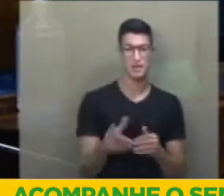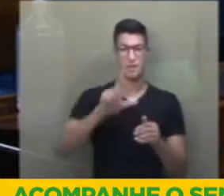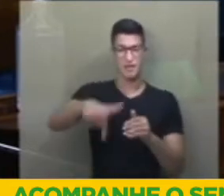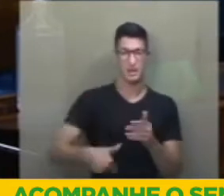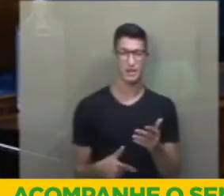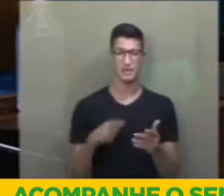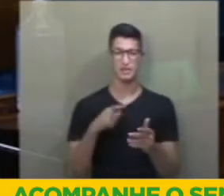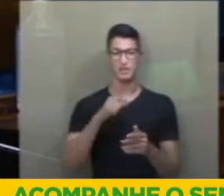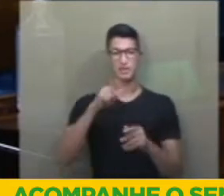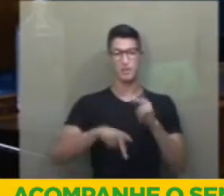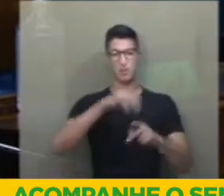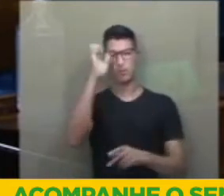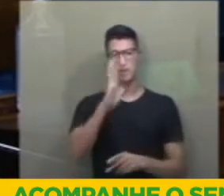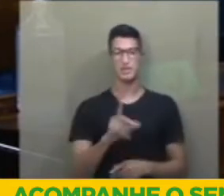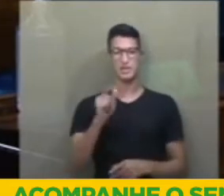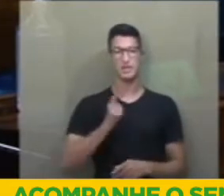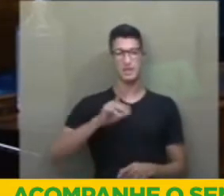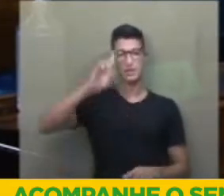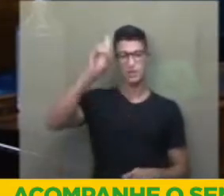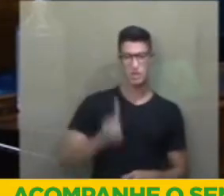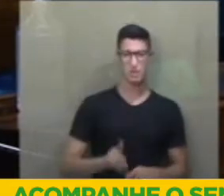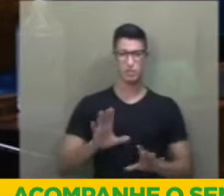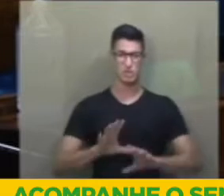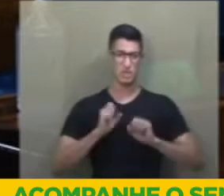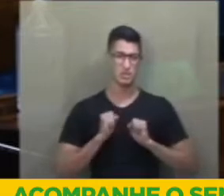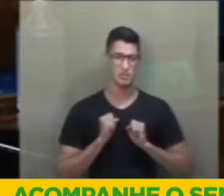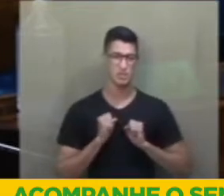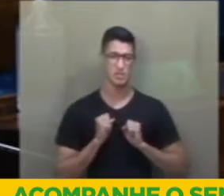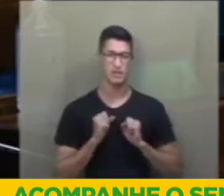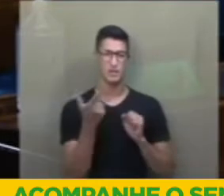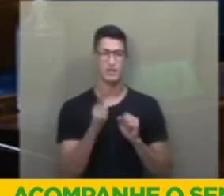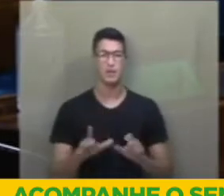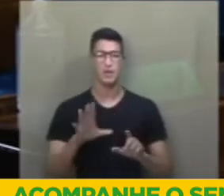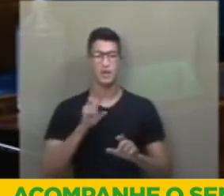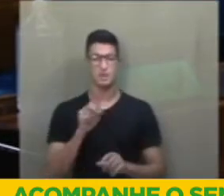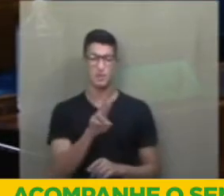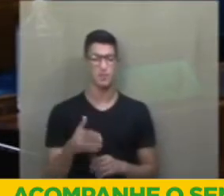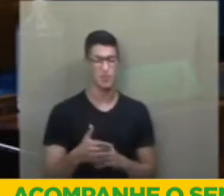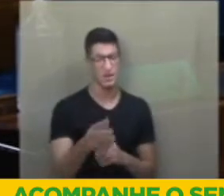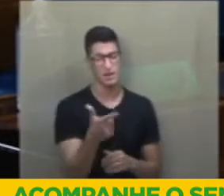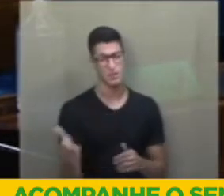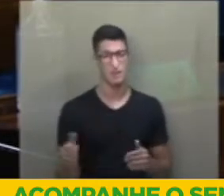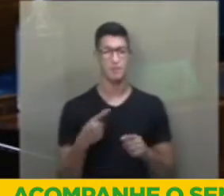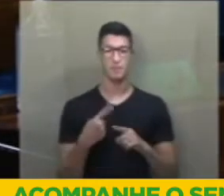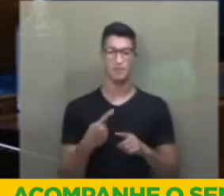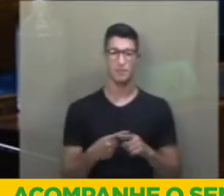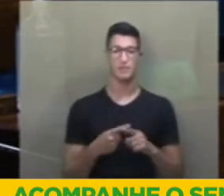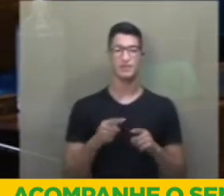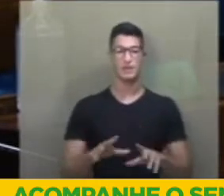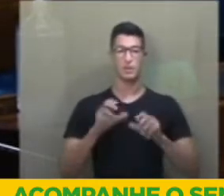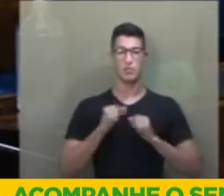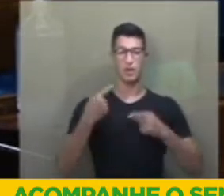os brasileiros que têm o direito de receber e não receberão, porque adotou-se a